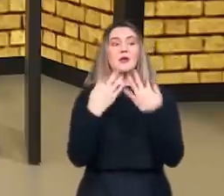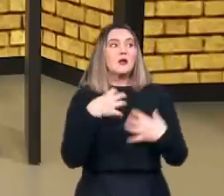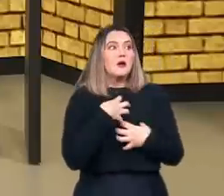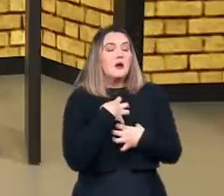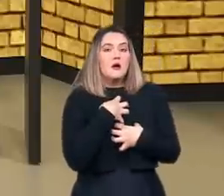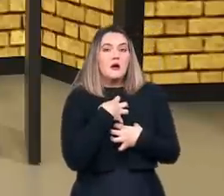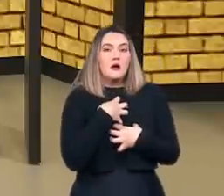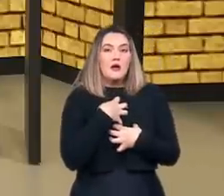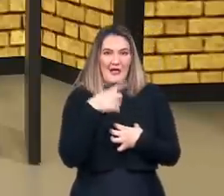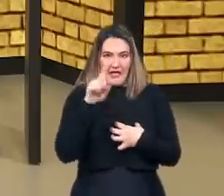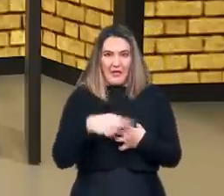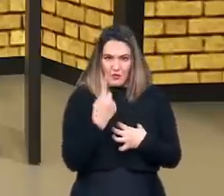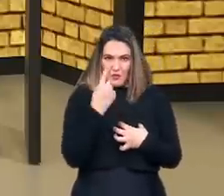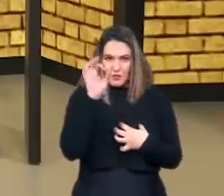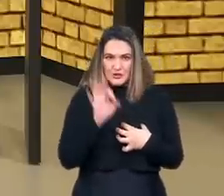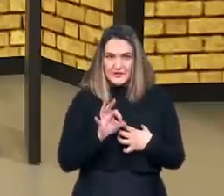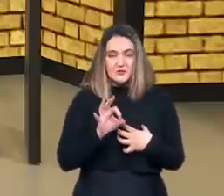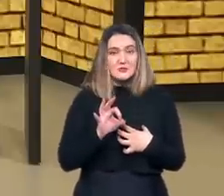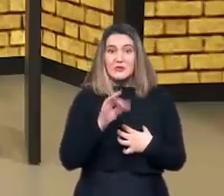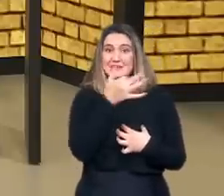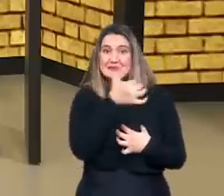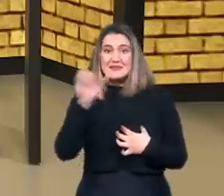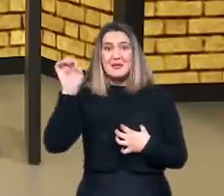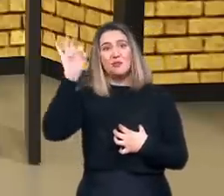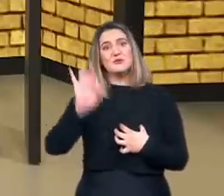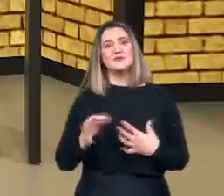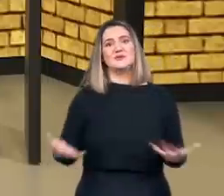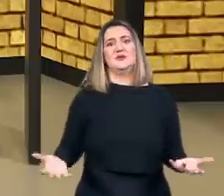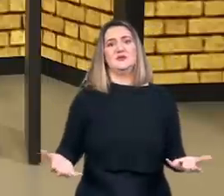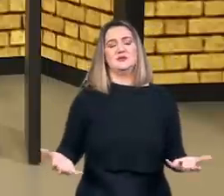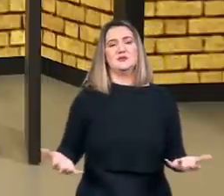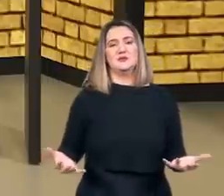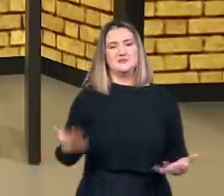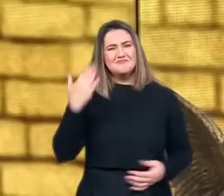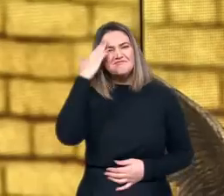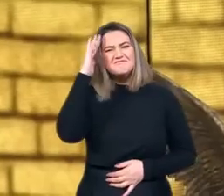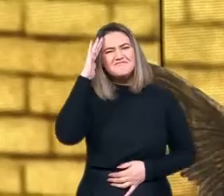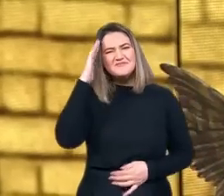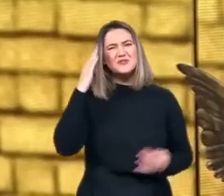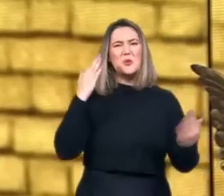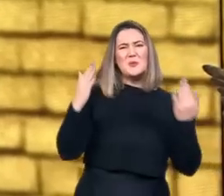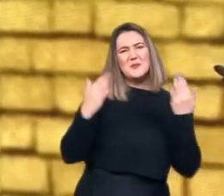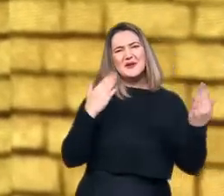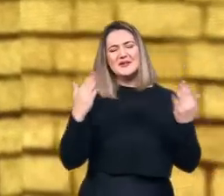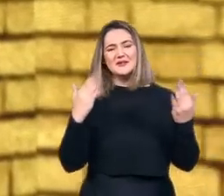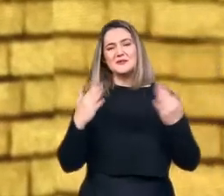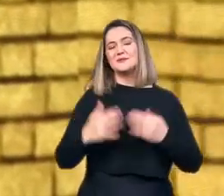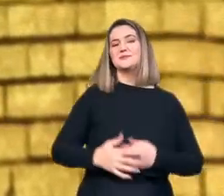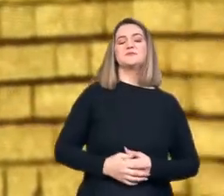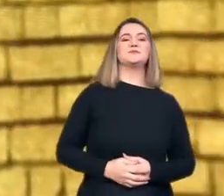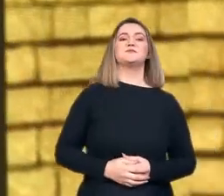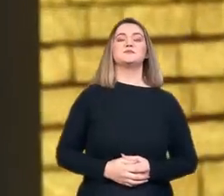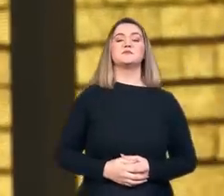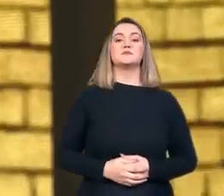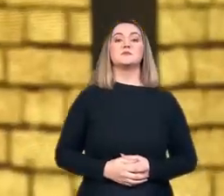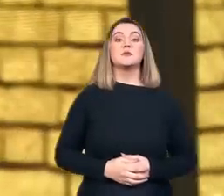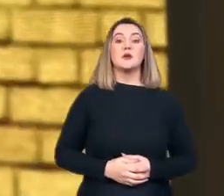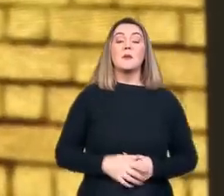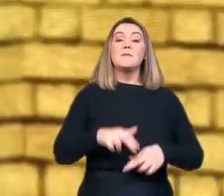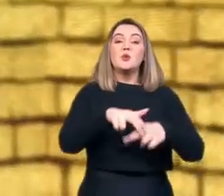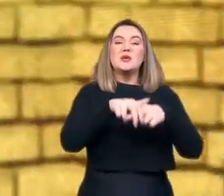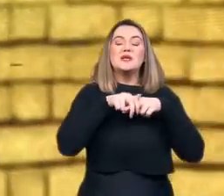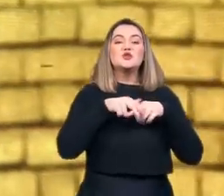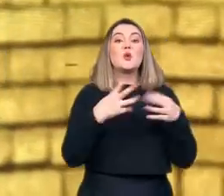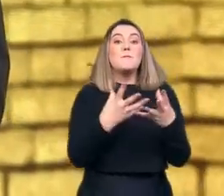Nós temos que pensar também na história contada pelas vítimas. Para aqueles ligados às vítimas da Inquisição,